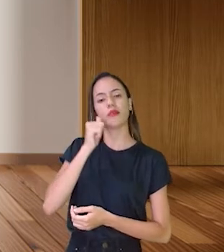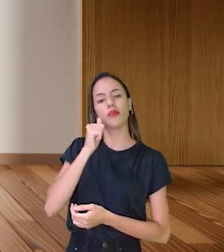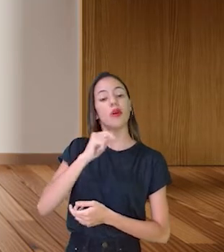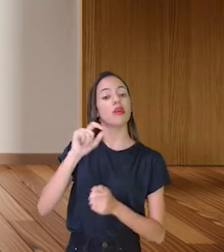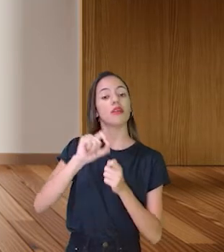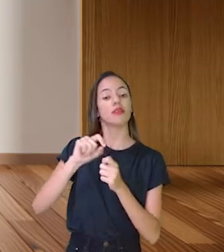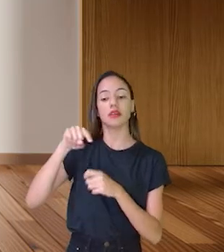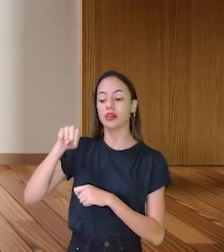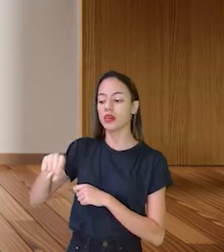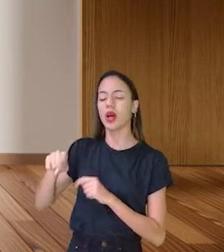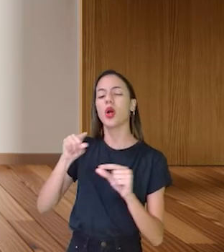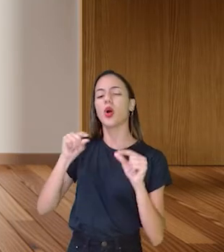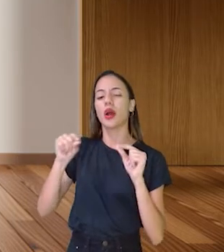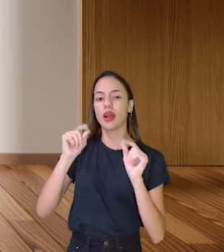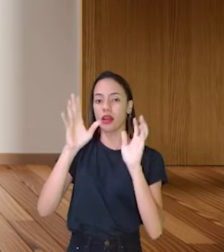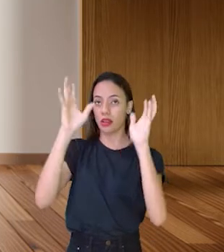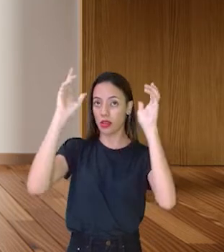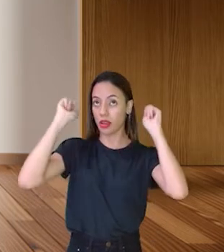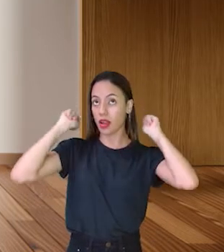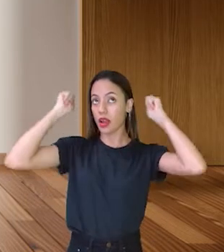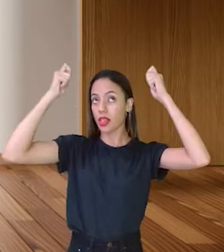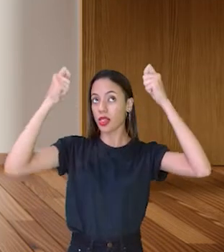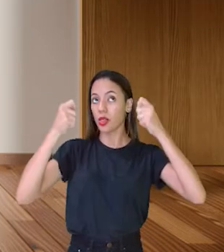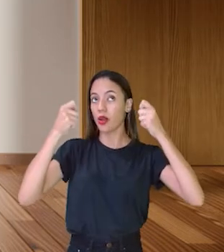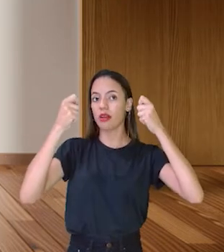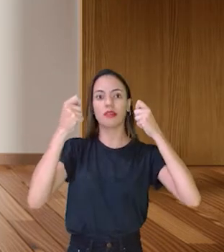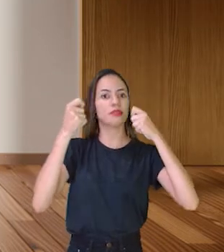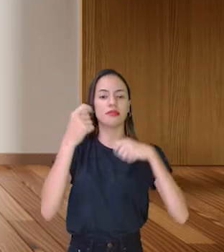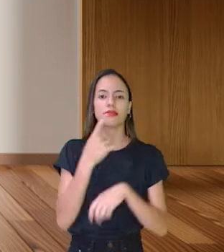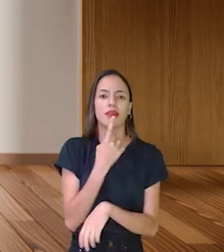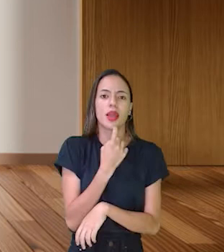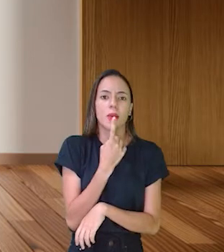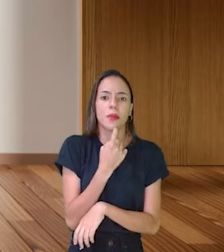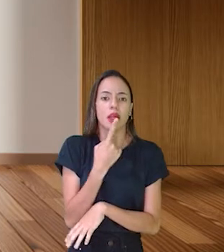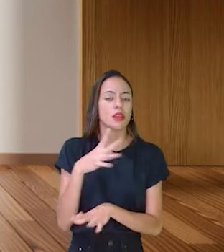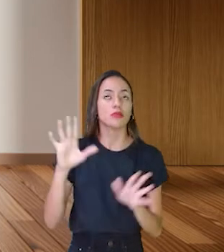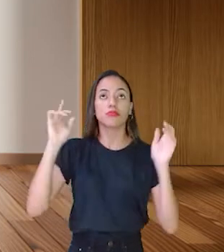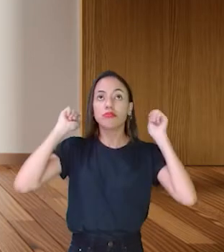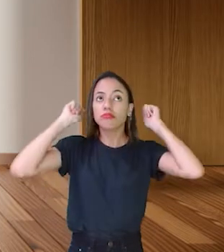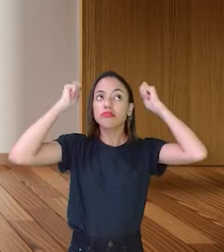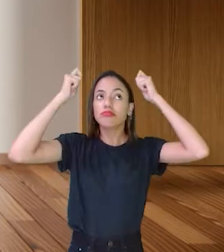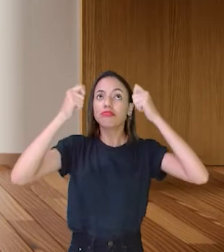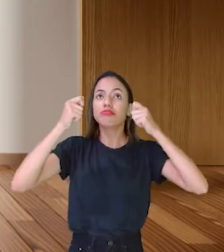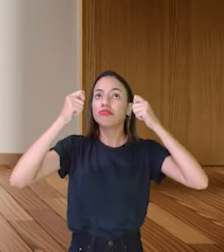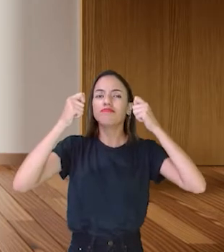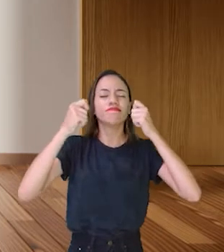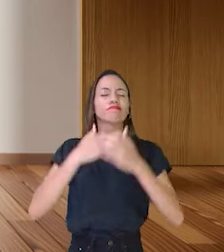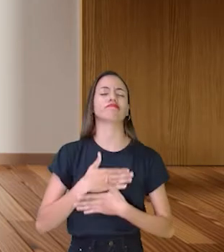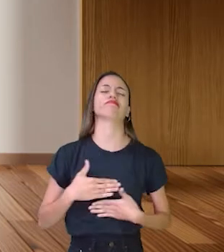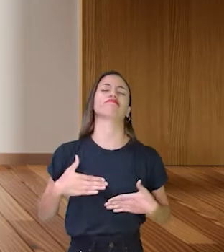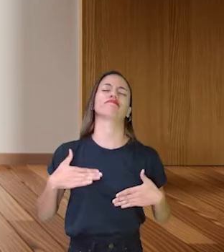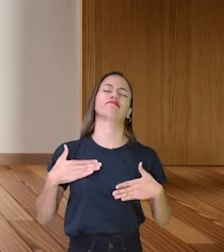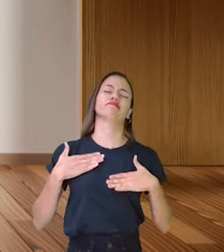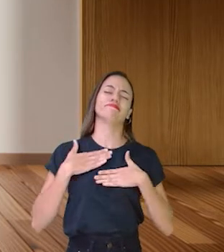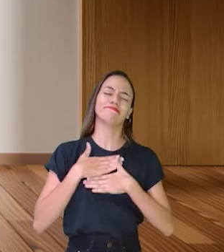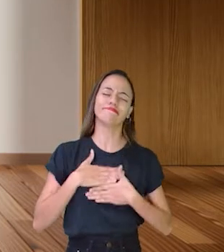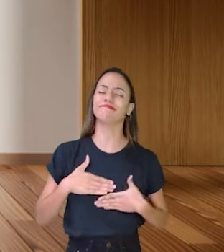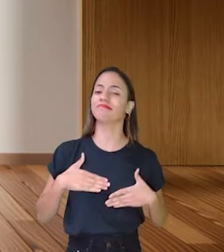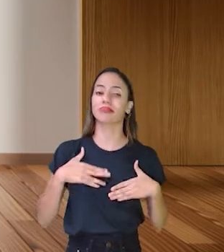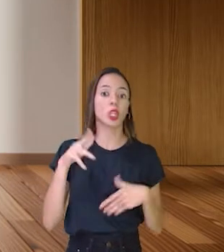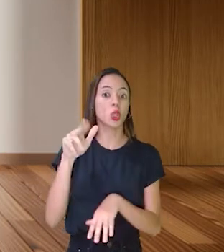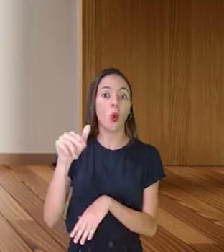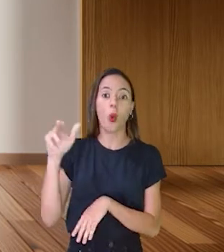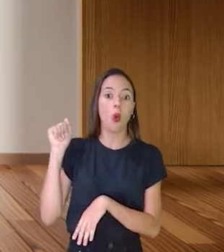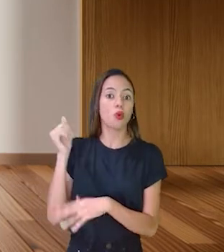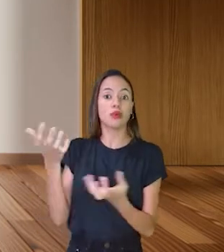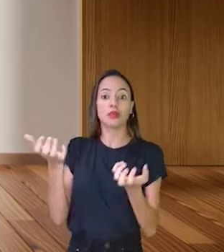para a menina uma toquinha vermelha que ela colocou na cabeça e gostou tanto que nunca